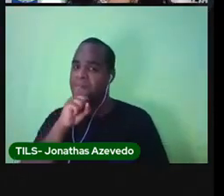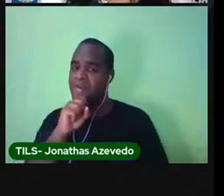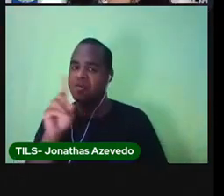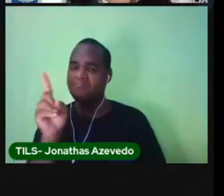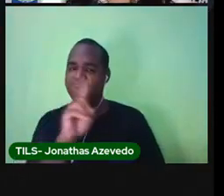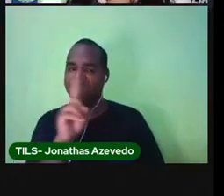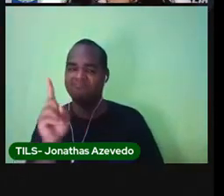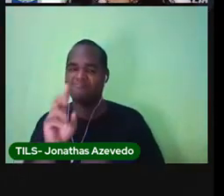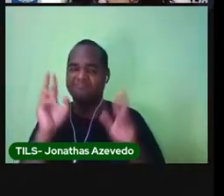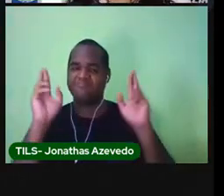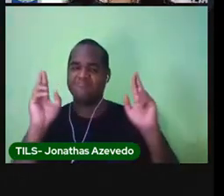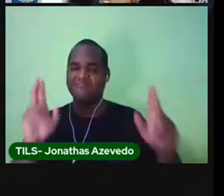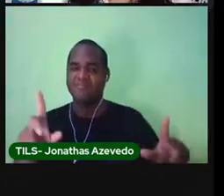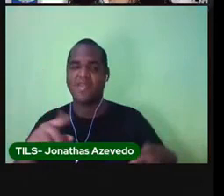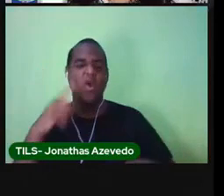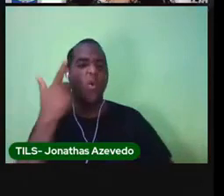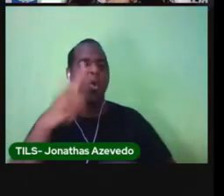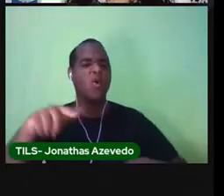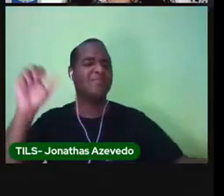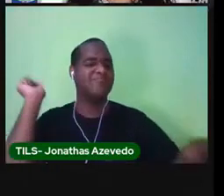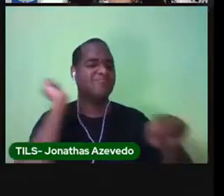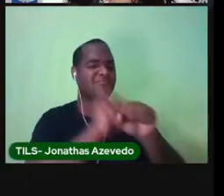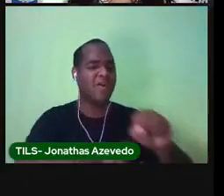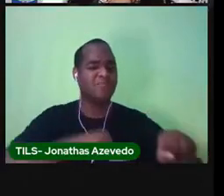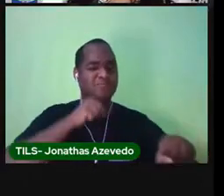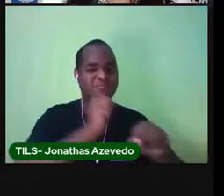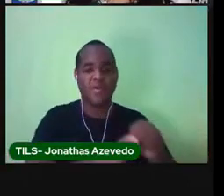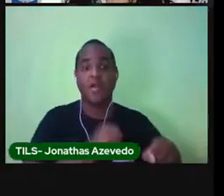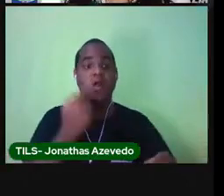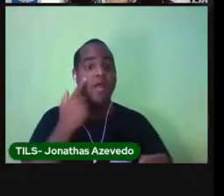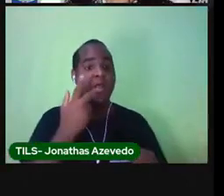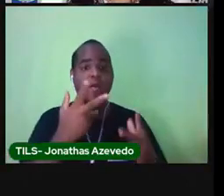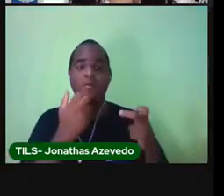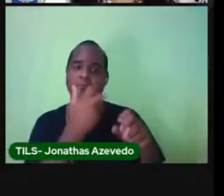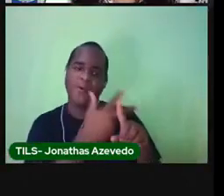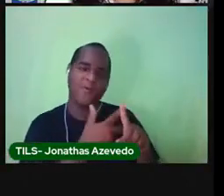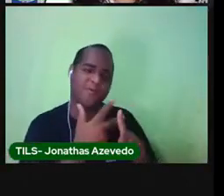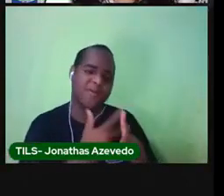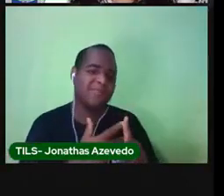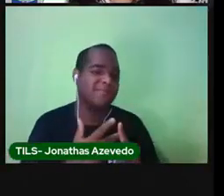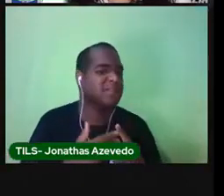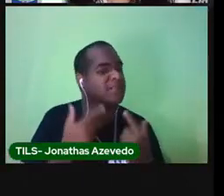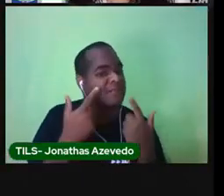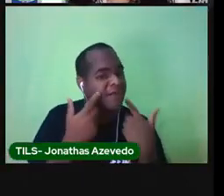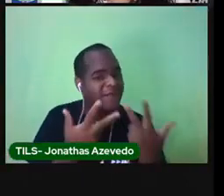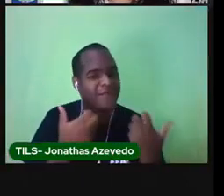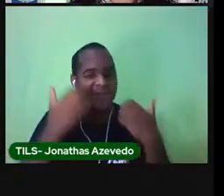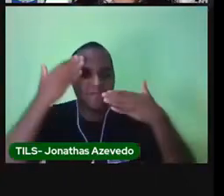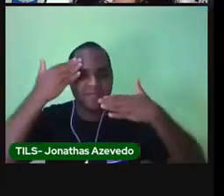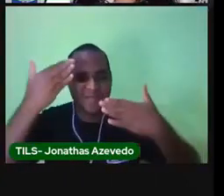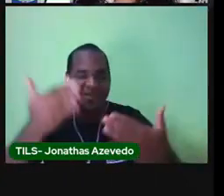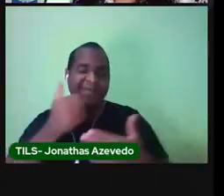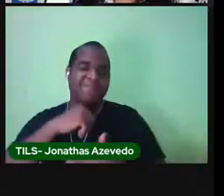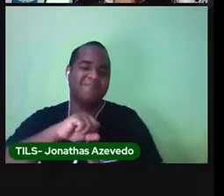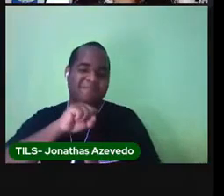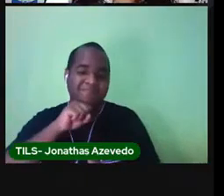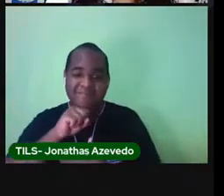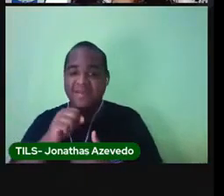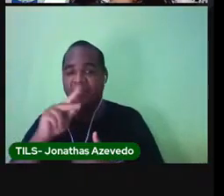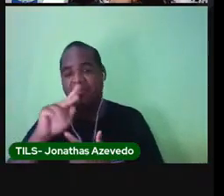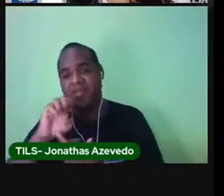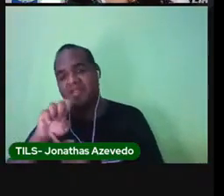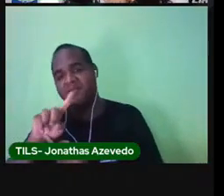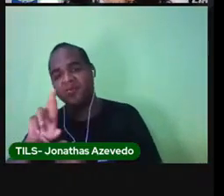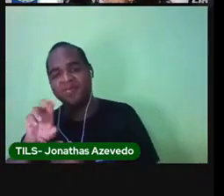eu ia bater nela e ia te procurar. Obrigado por ser minha mãe. Pedro.